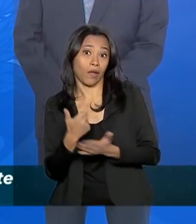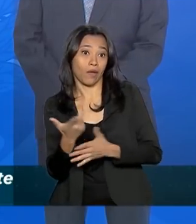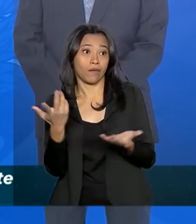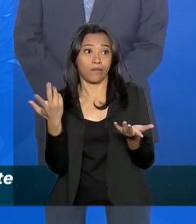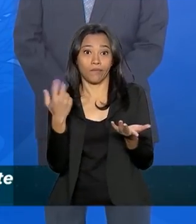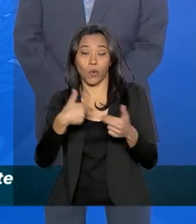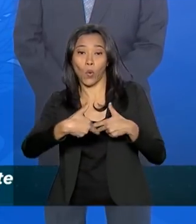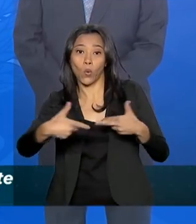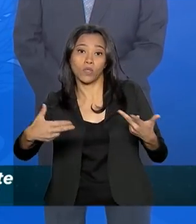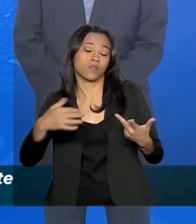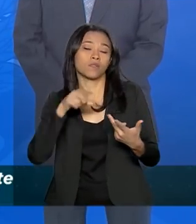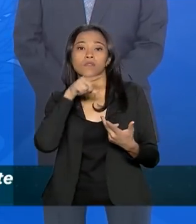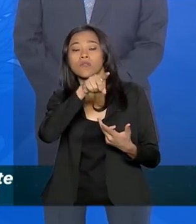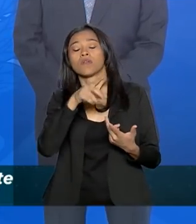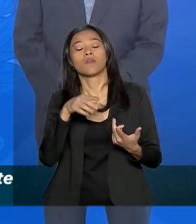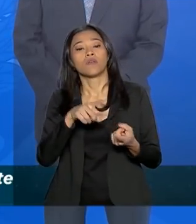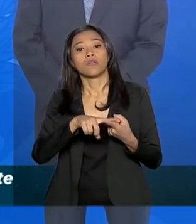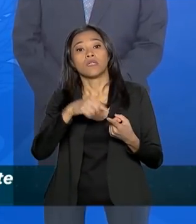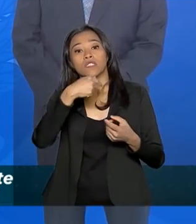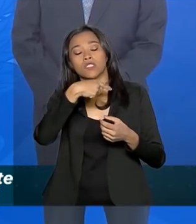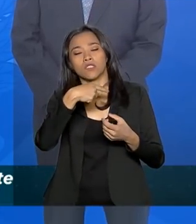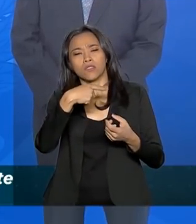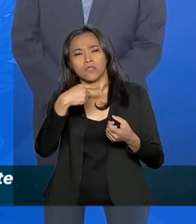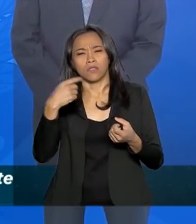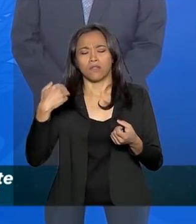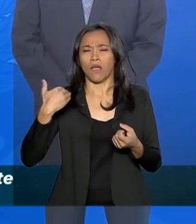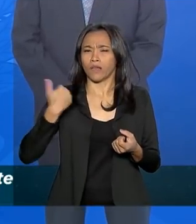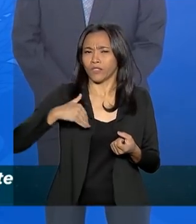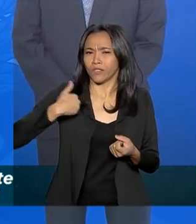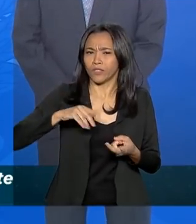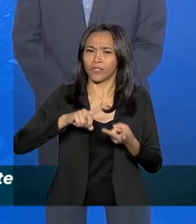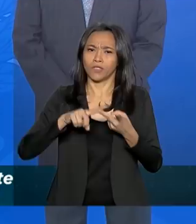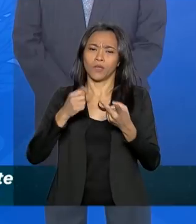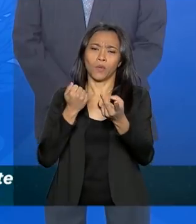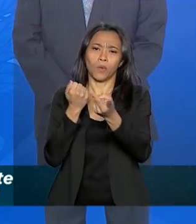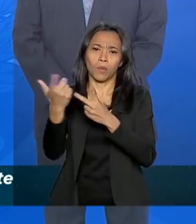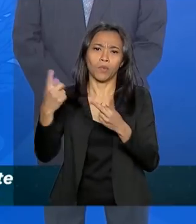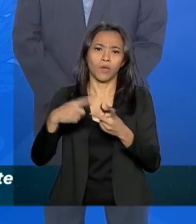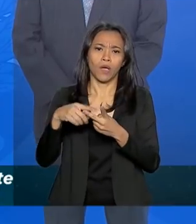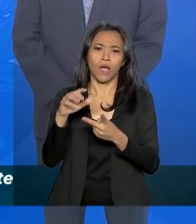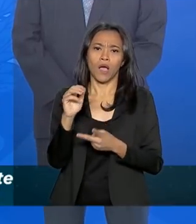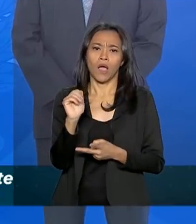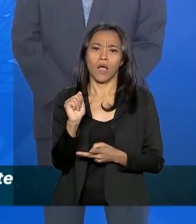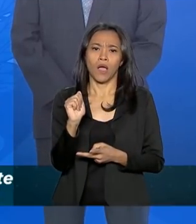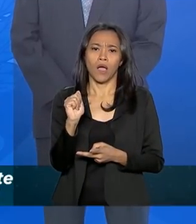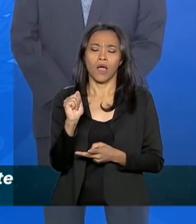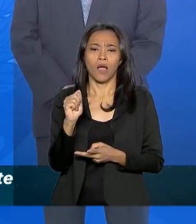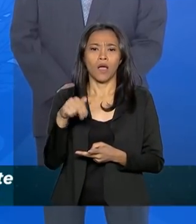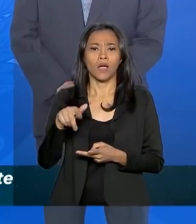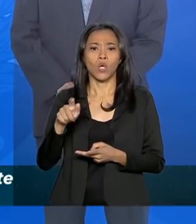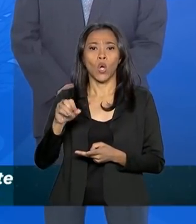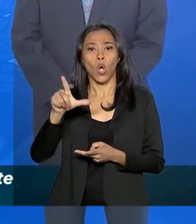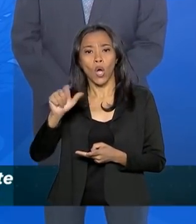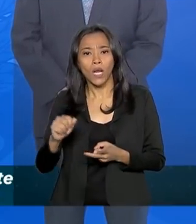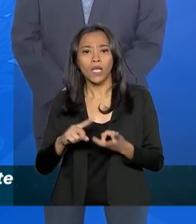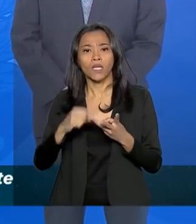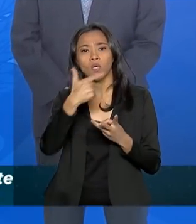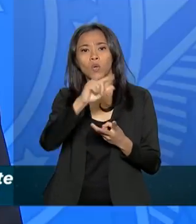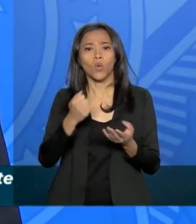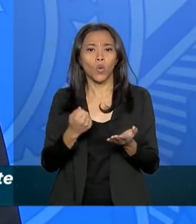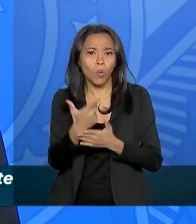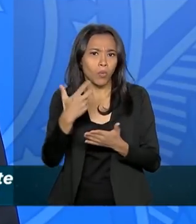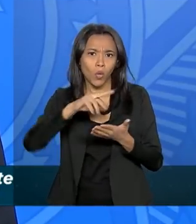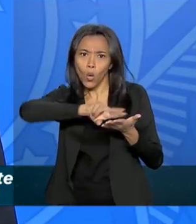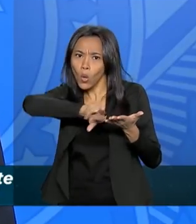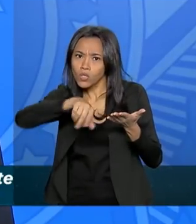governo Tereza Cristina, Argentina, comprou de Angola. E quem está pagando essa conta são os funcionários. Nós queremos